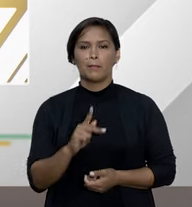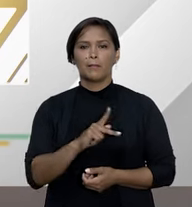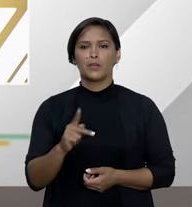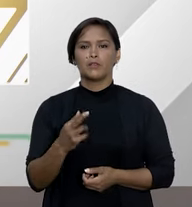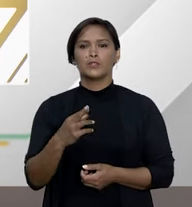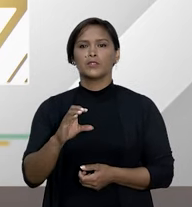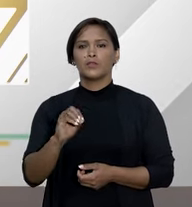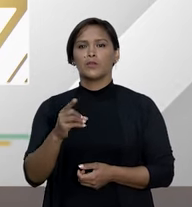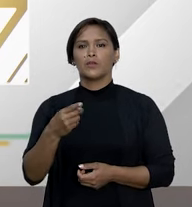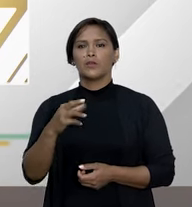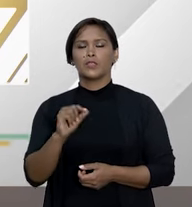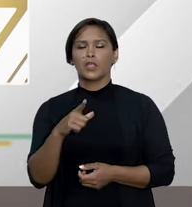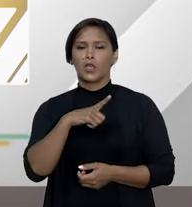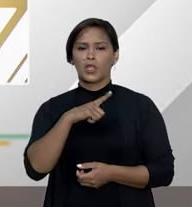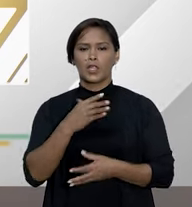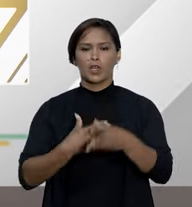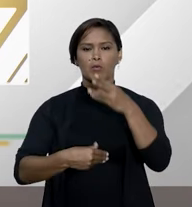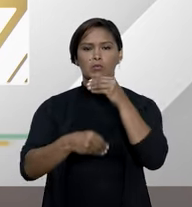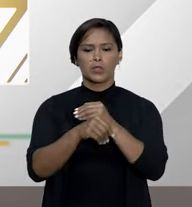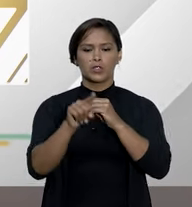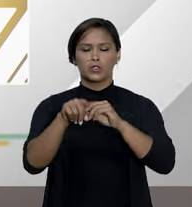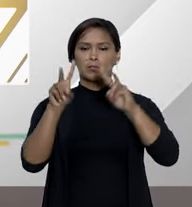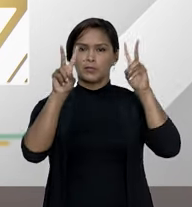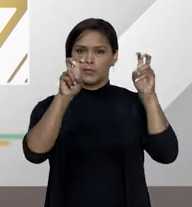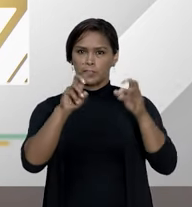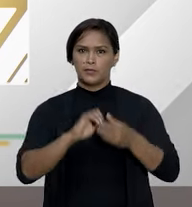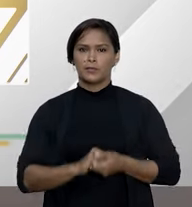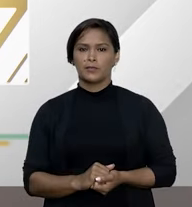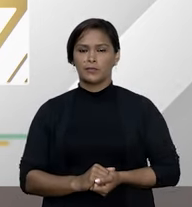Rodrigo alguma consideração sobre esse ponto